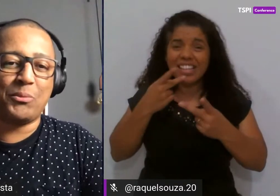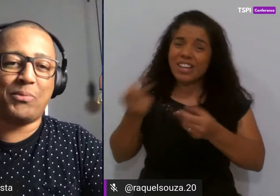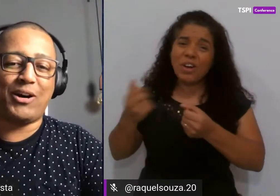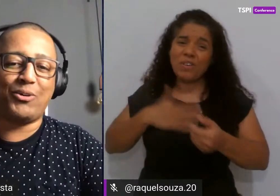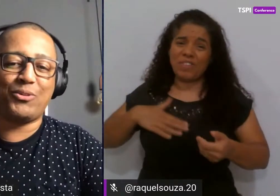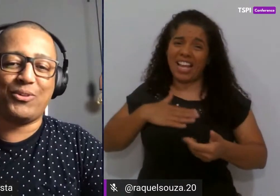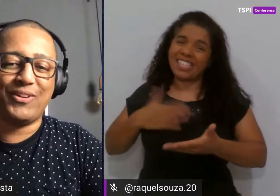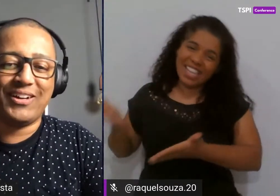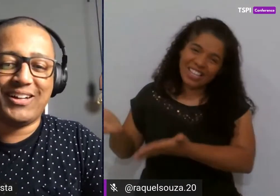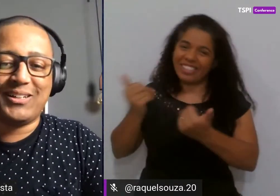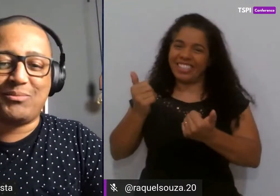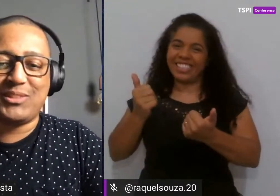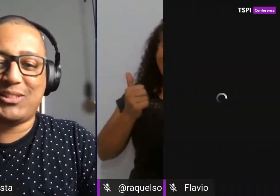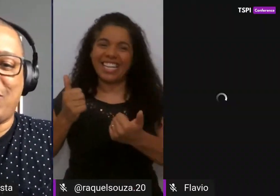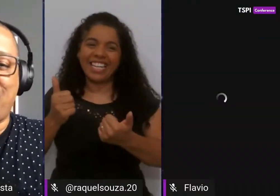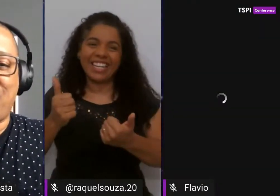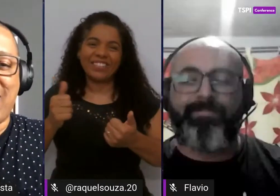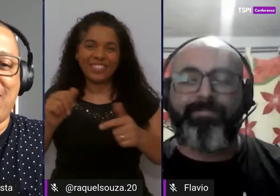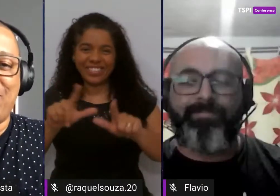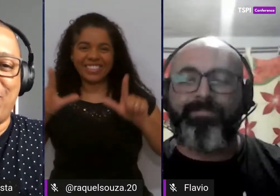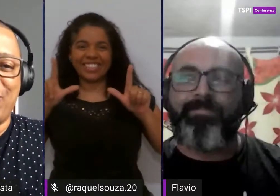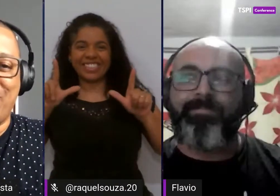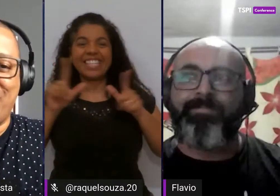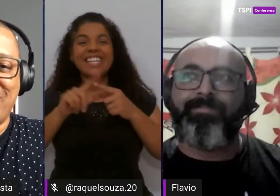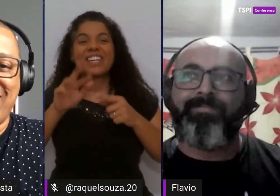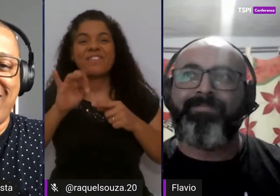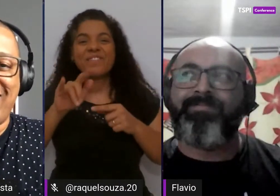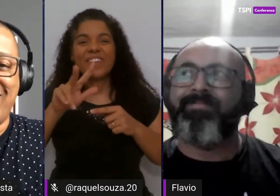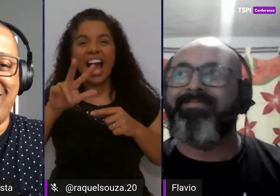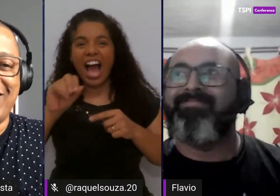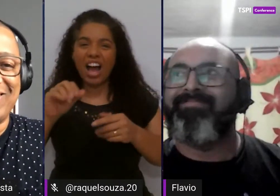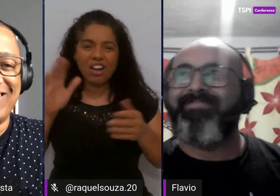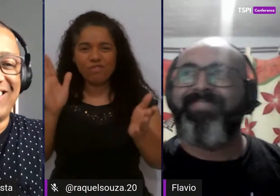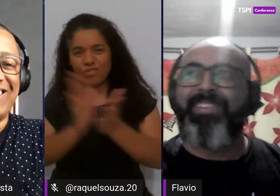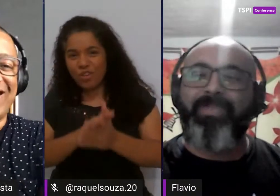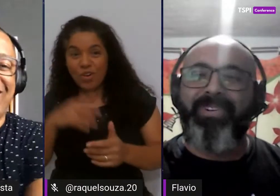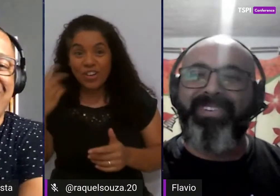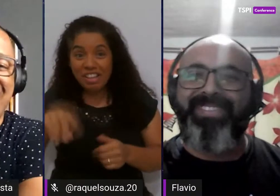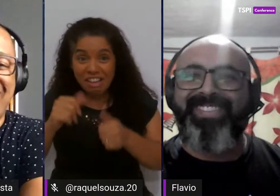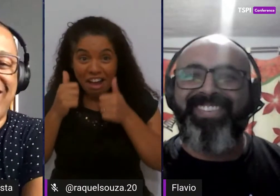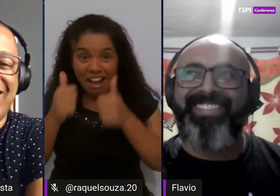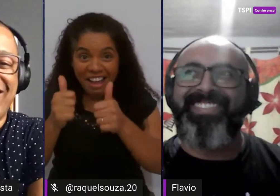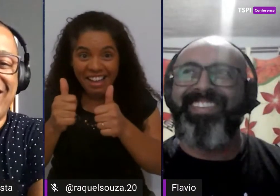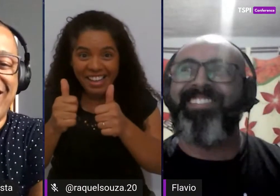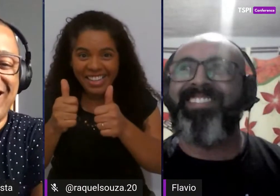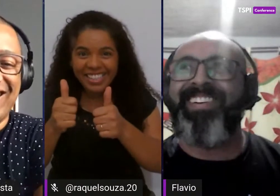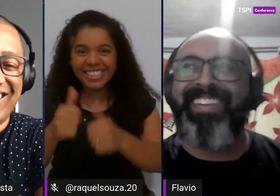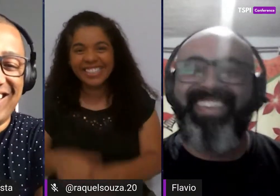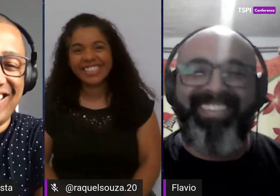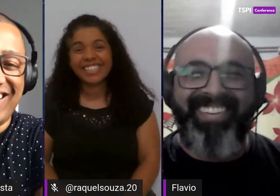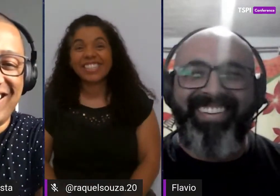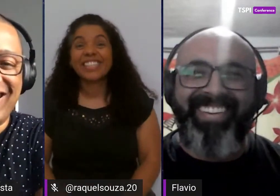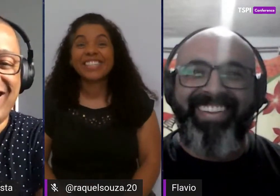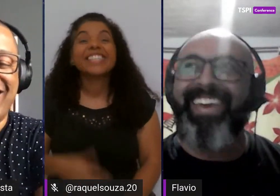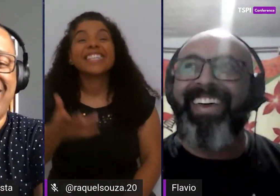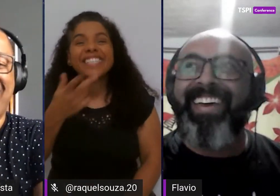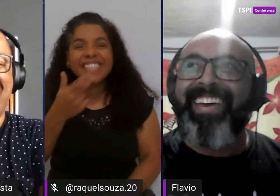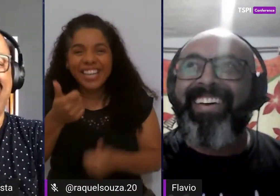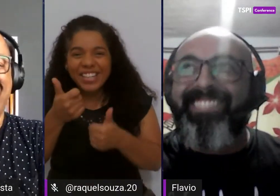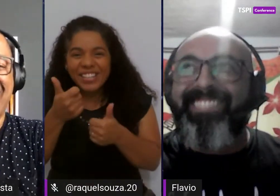chamo ele aqui para o palco Mr. Flávio e aí pô Júlio fala aí